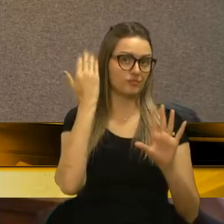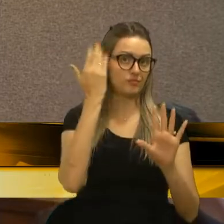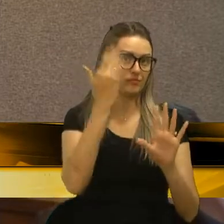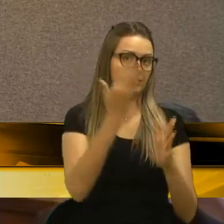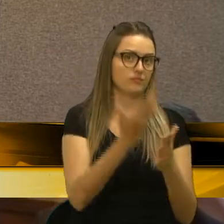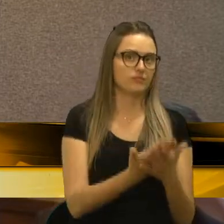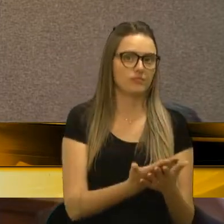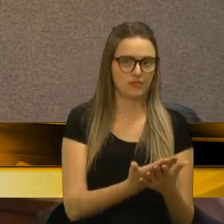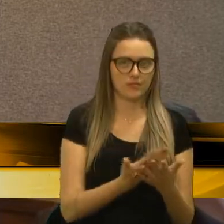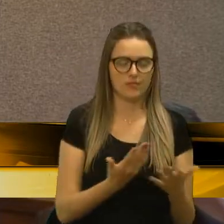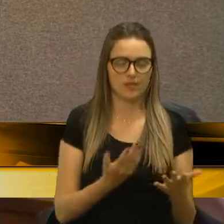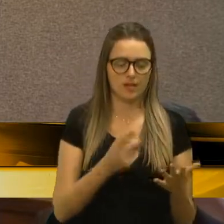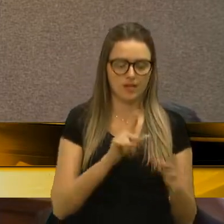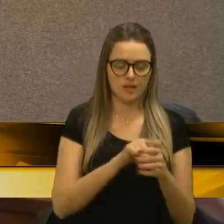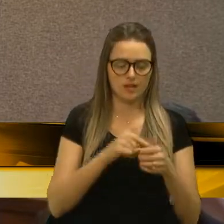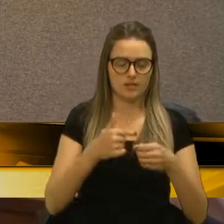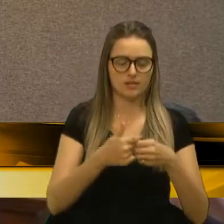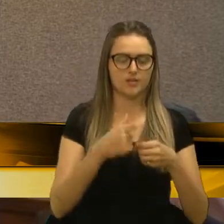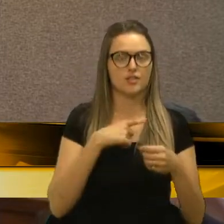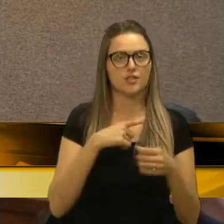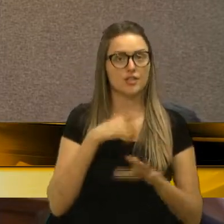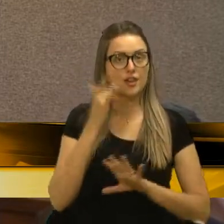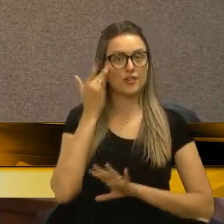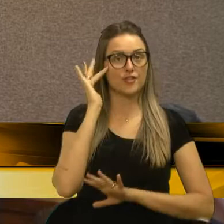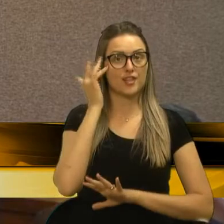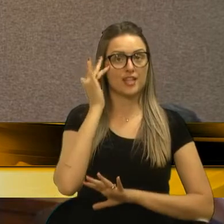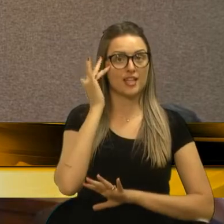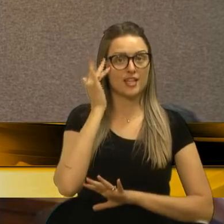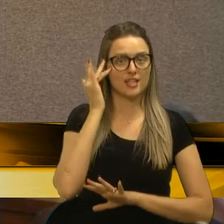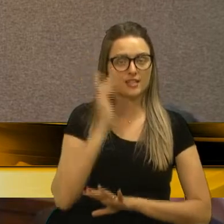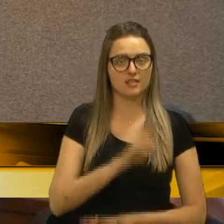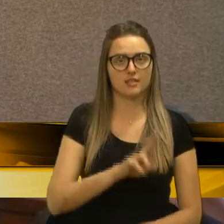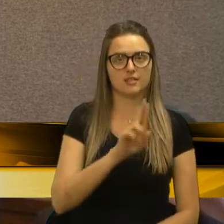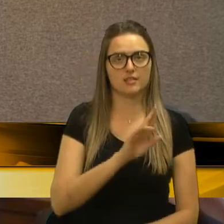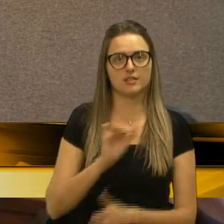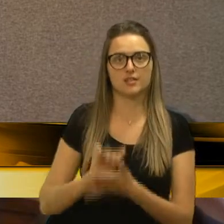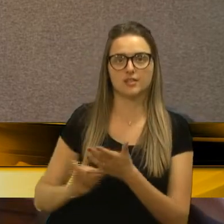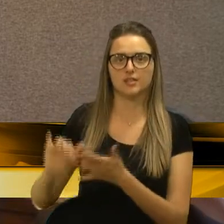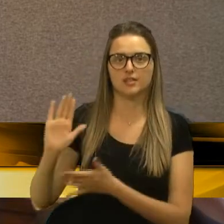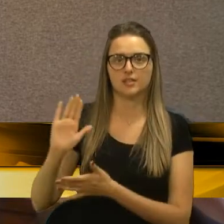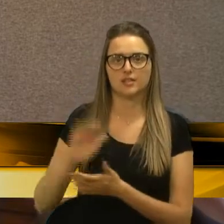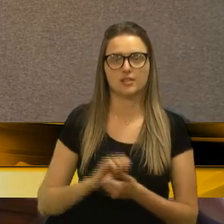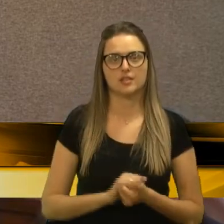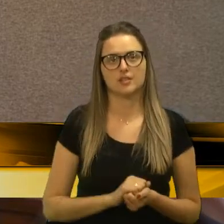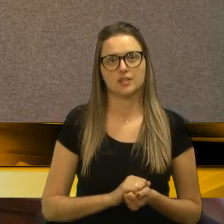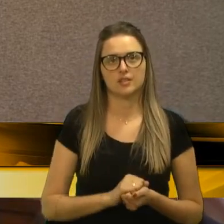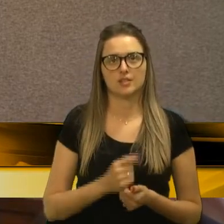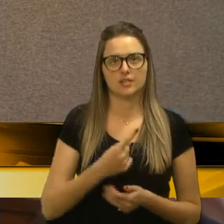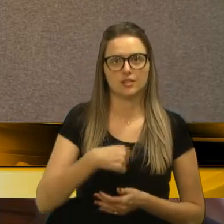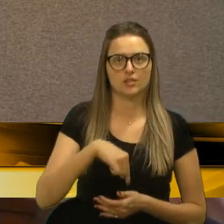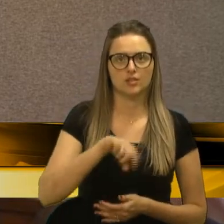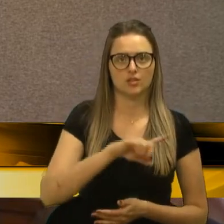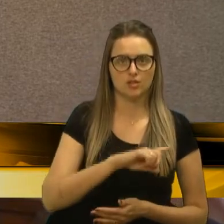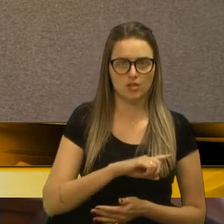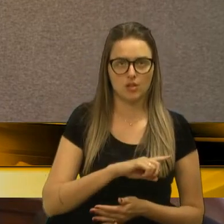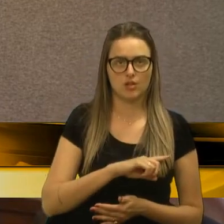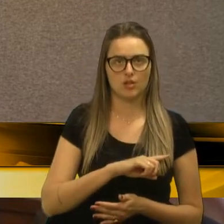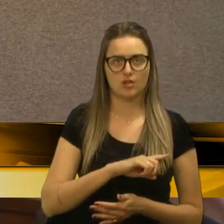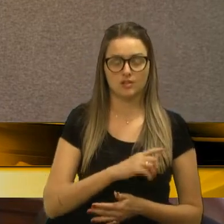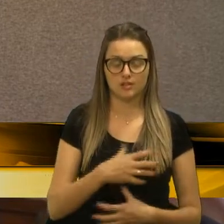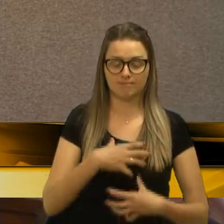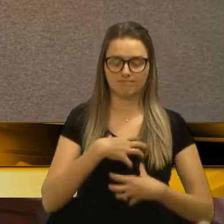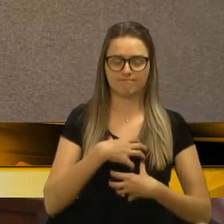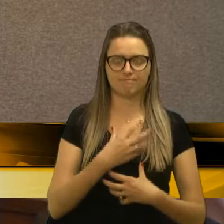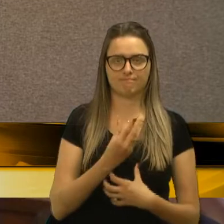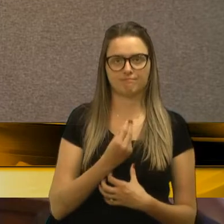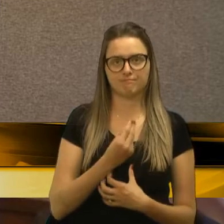que nossa cidade era beneficiada com isso. Peço palavras, senhor presidente. Então, muitas vezes, a gente fica frustrado, a gente